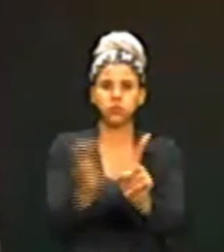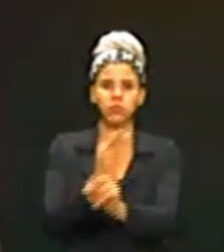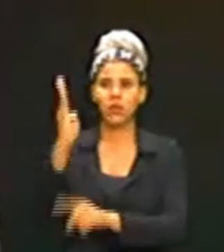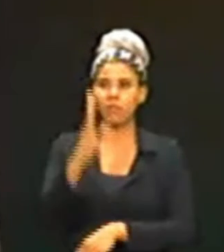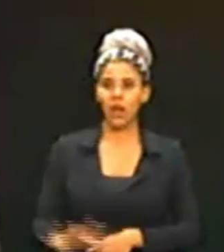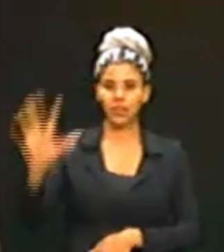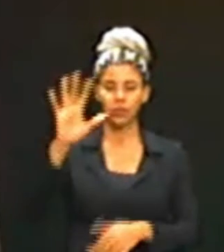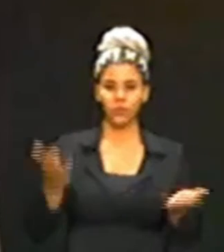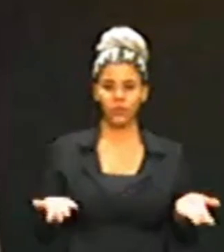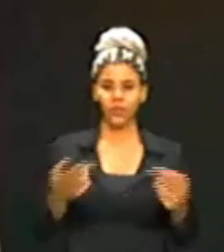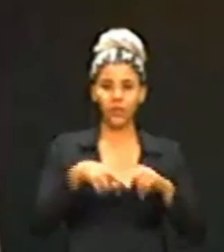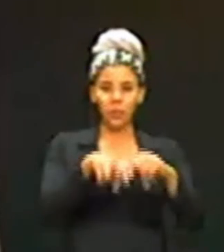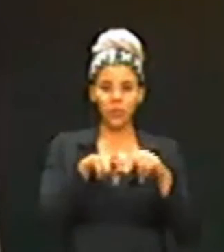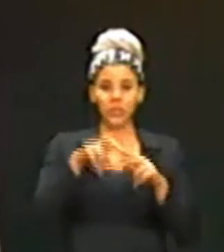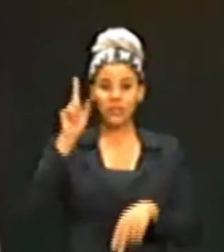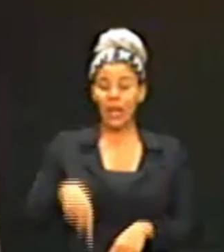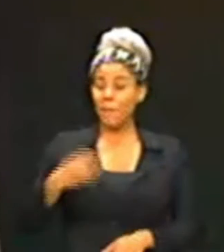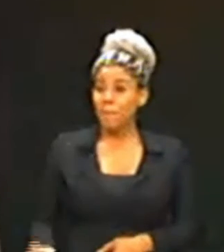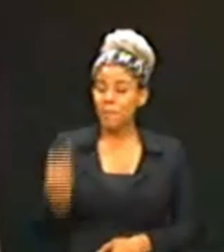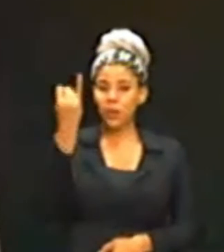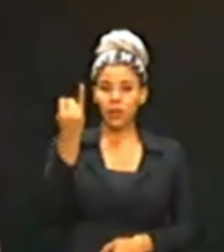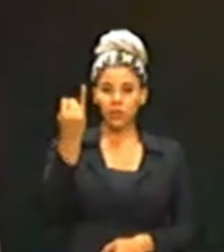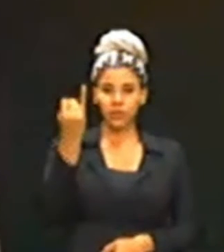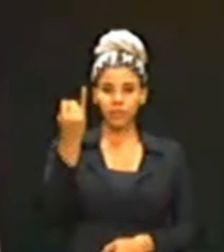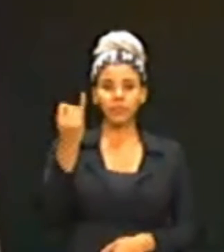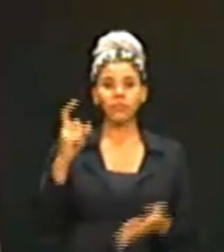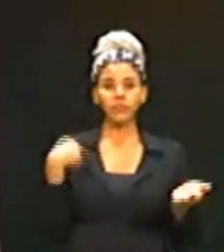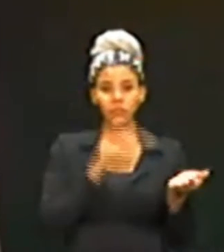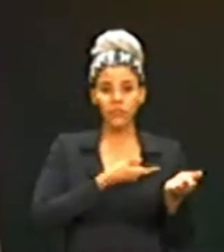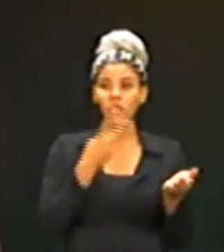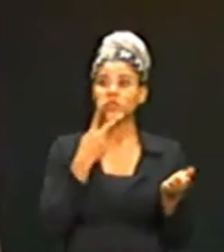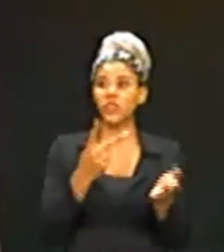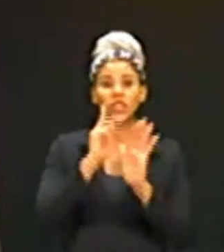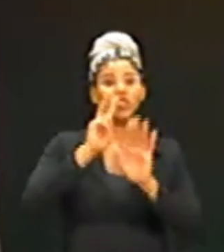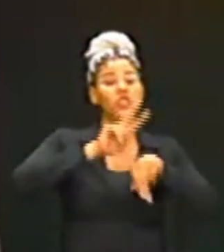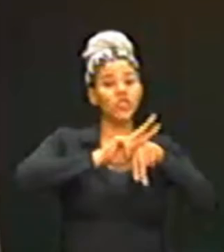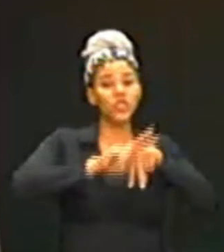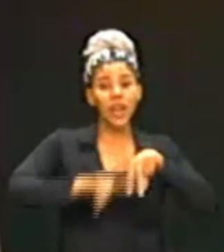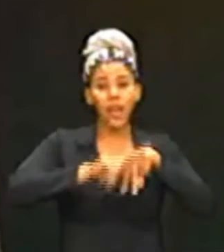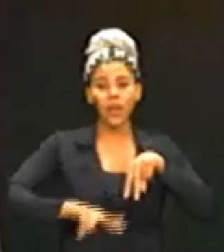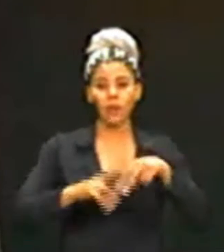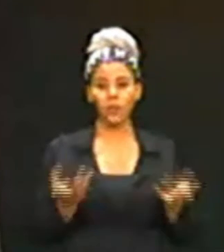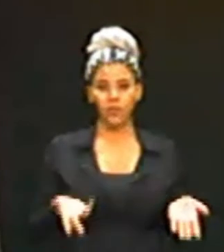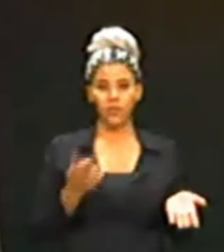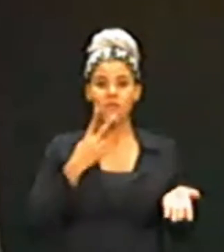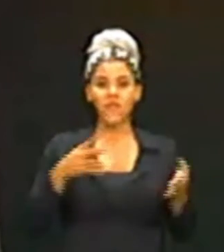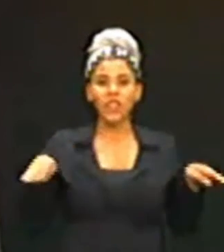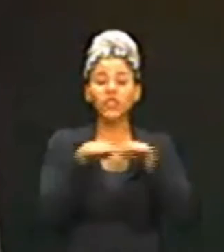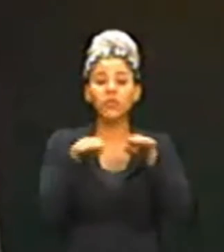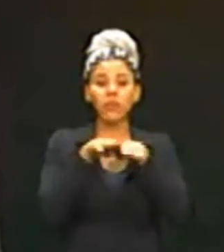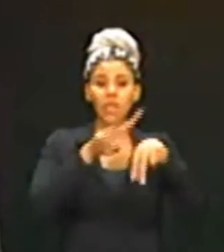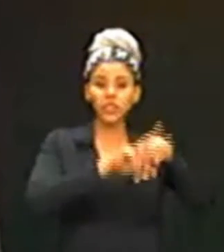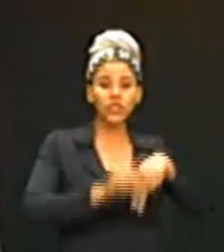mesmo, é absolutamente importante que nós falemos de gênero. Falemos de equidade de gênero.